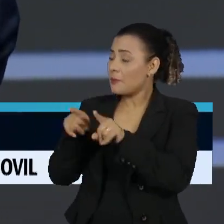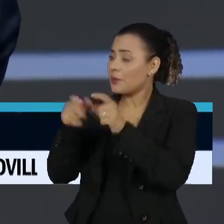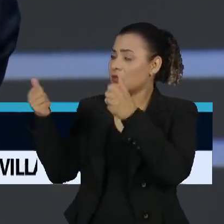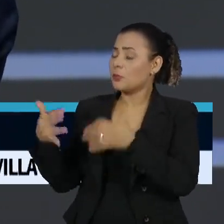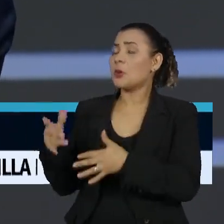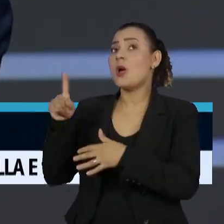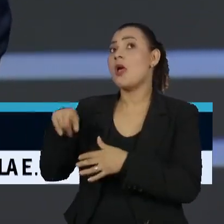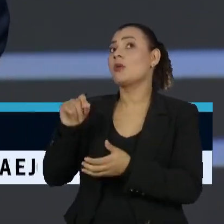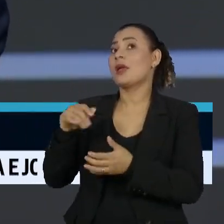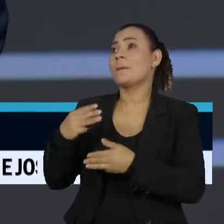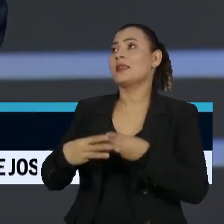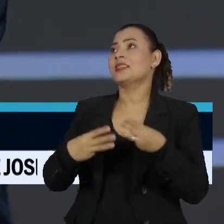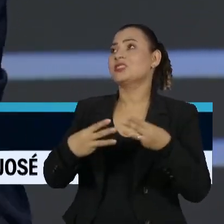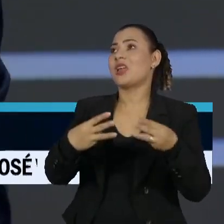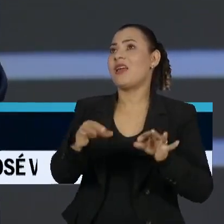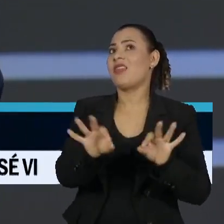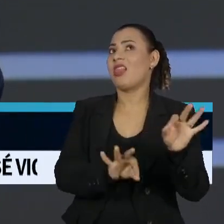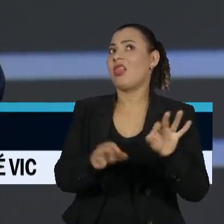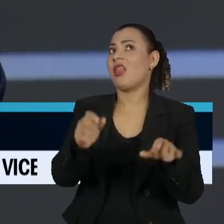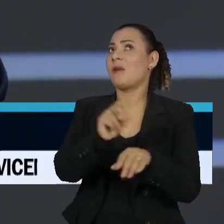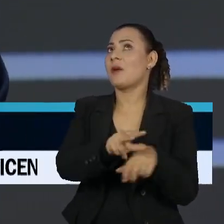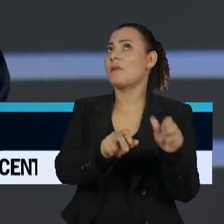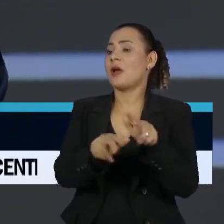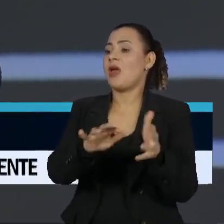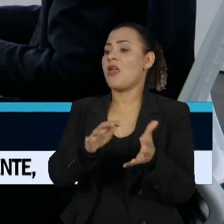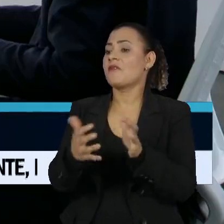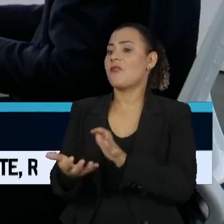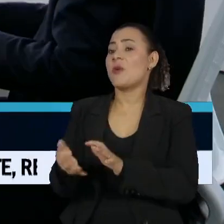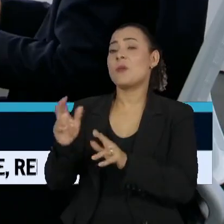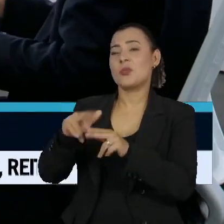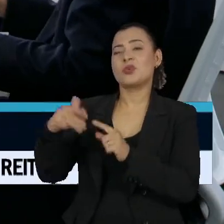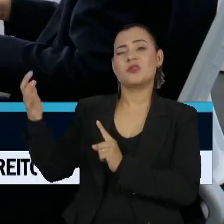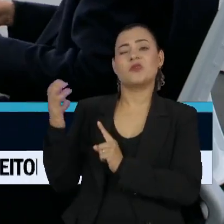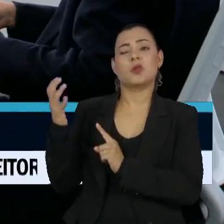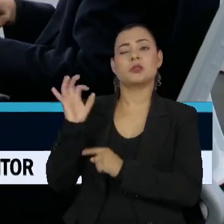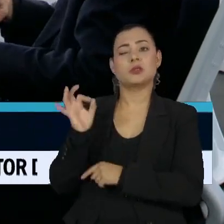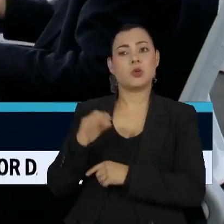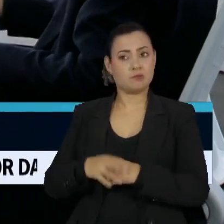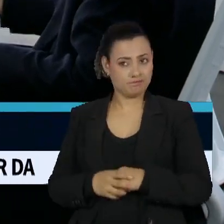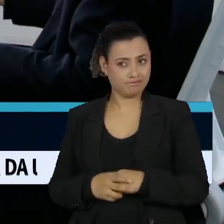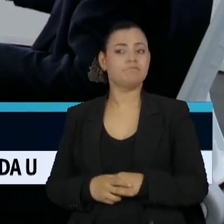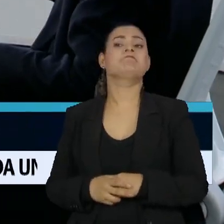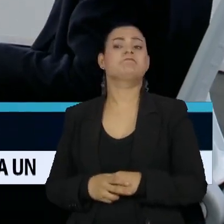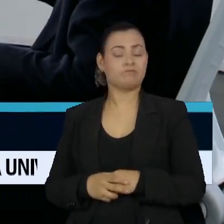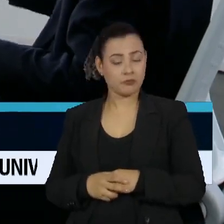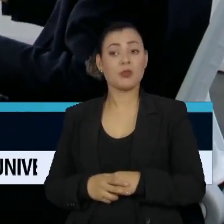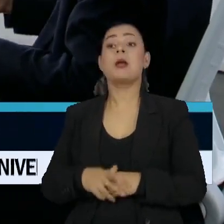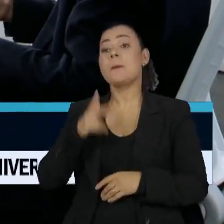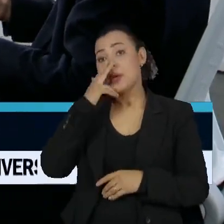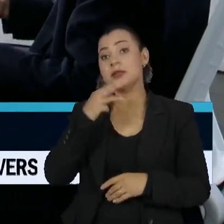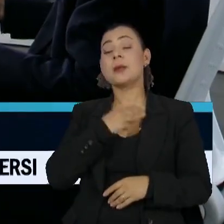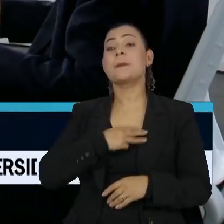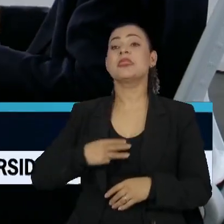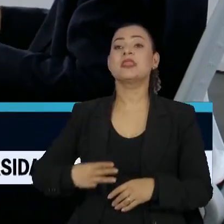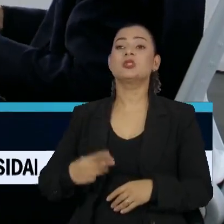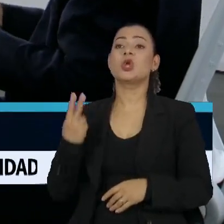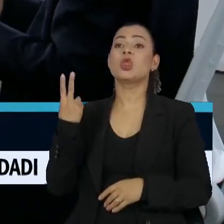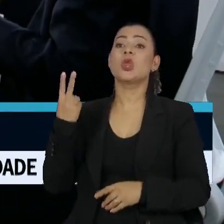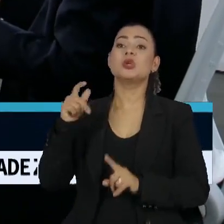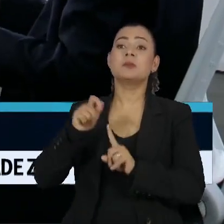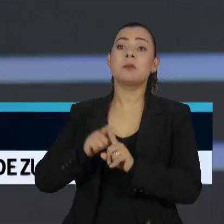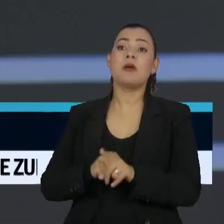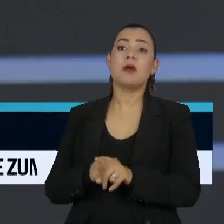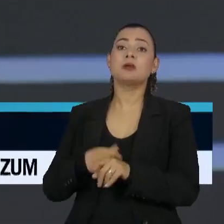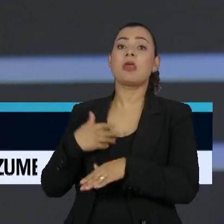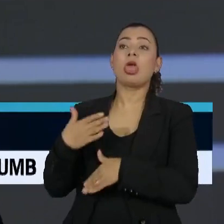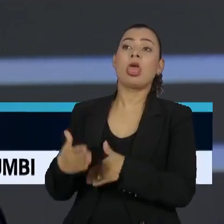E, evidentemente, porque fazer uma reforma ministerial tão longa, essa discussão, ficar fritando um ministro dois meses, isso é